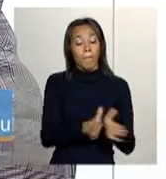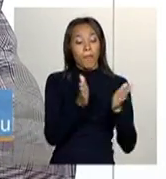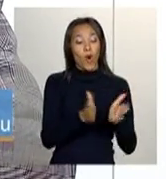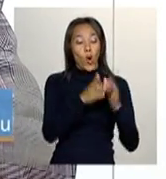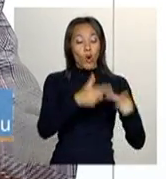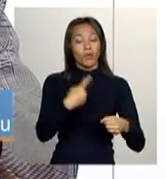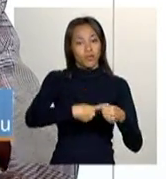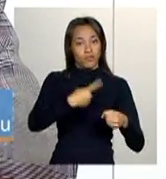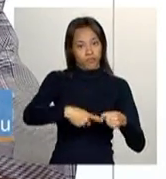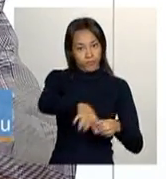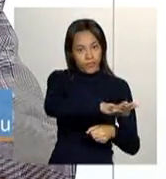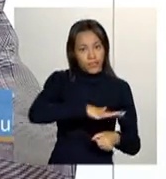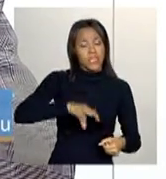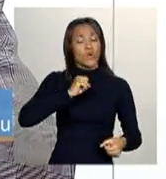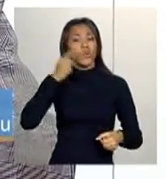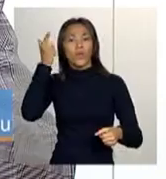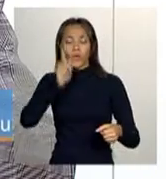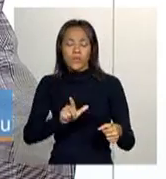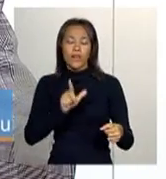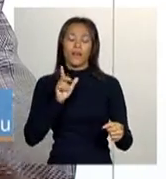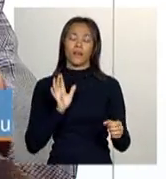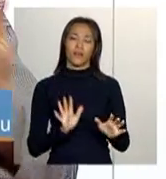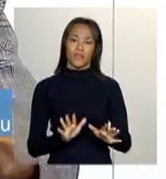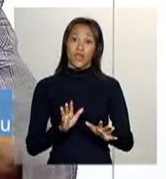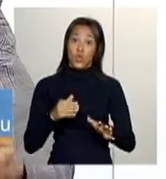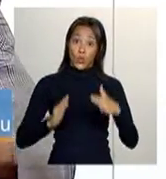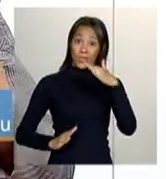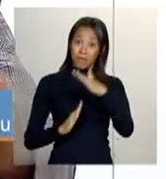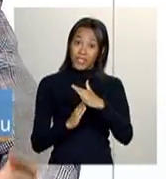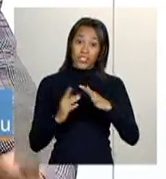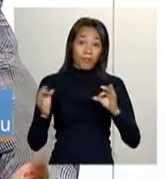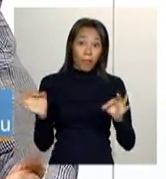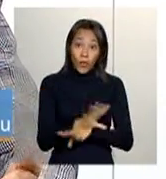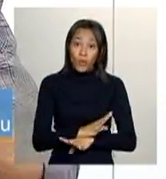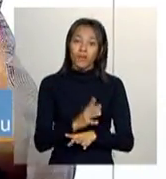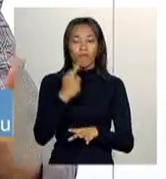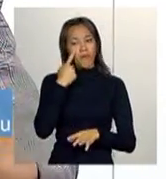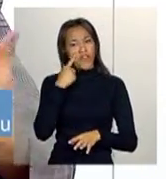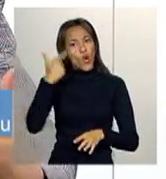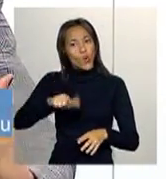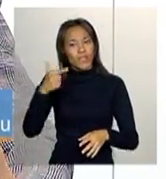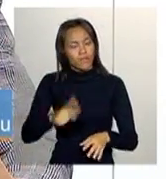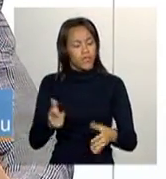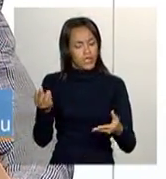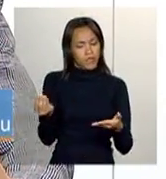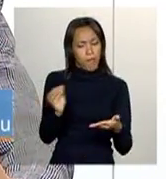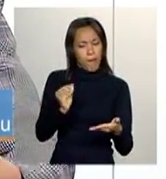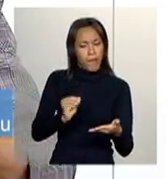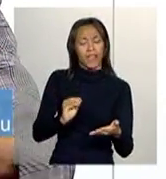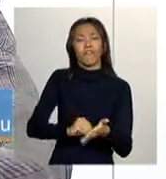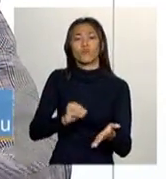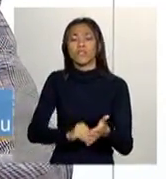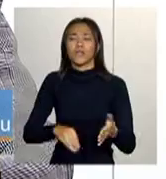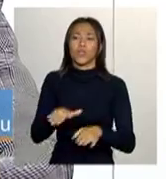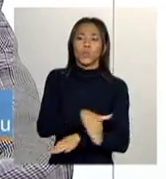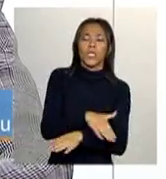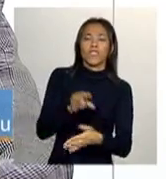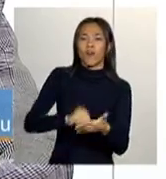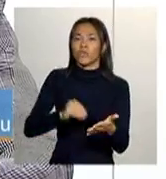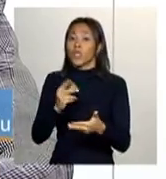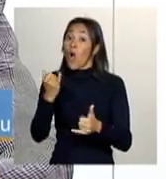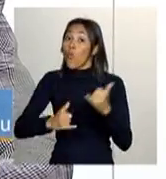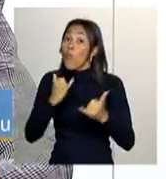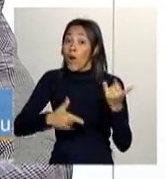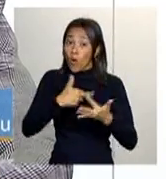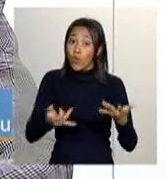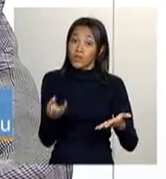começa a atingir esse limite, é necessário o quê? Rever a atualização. Geralmente, são problemas de atualização. Famílias que já saíram